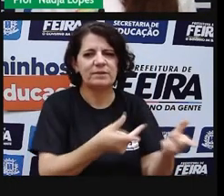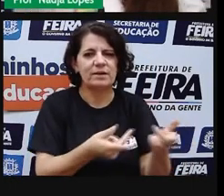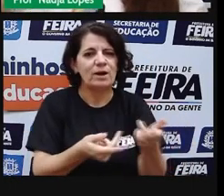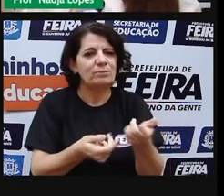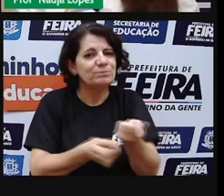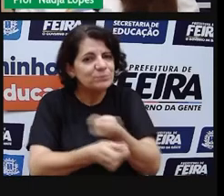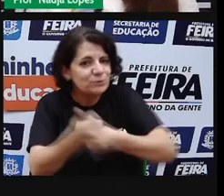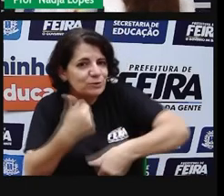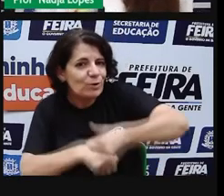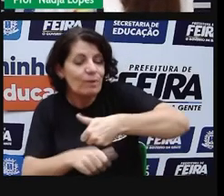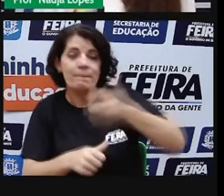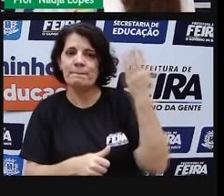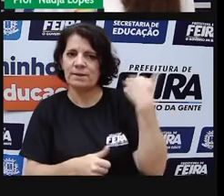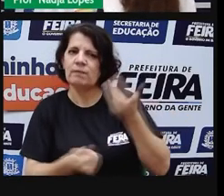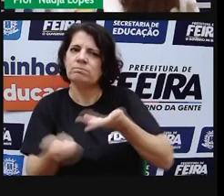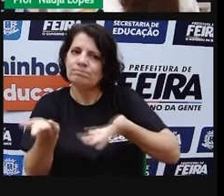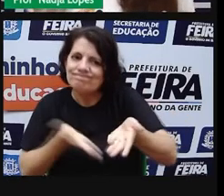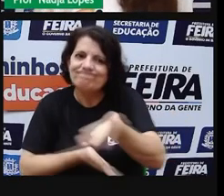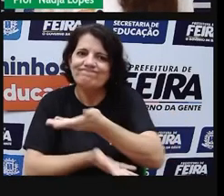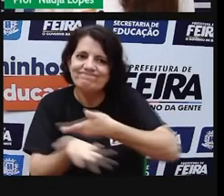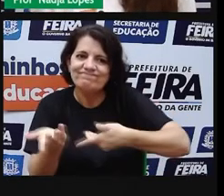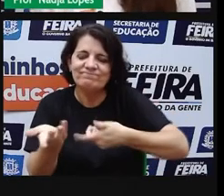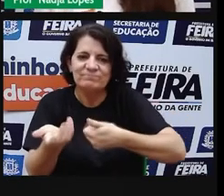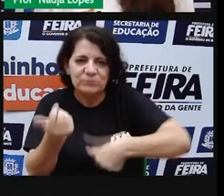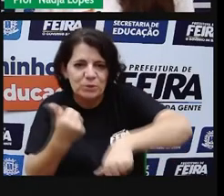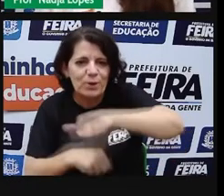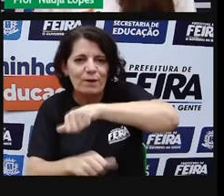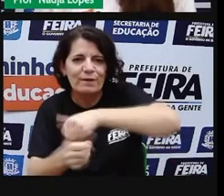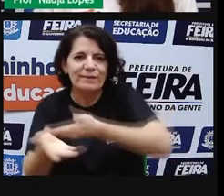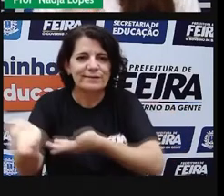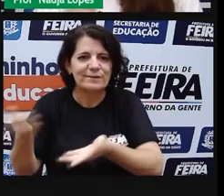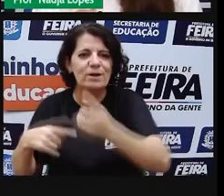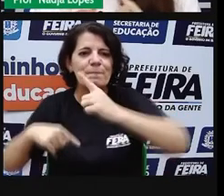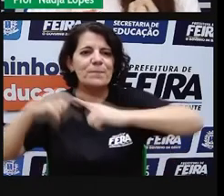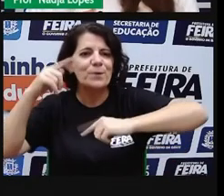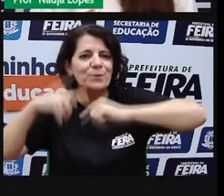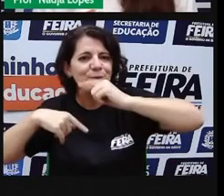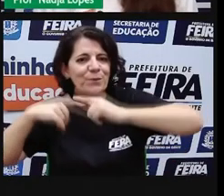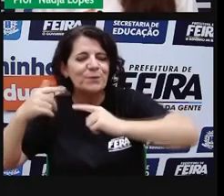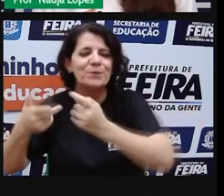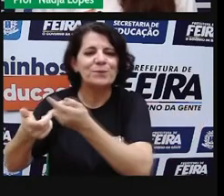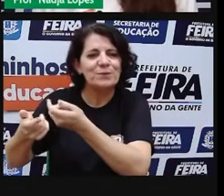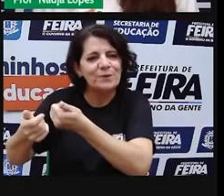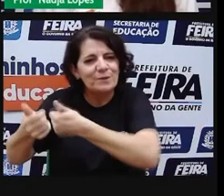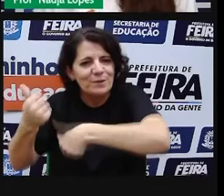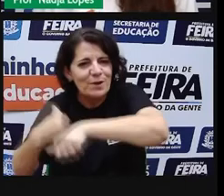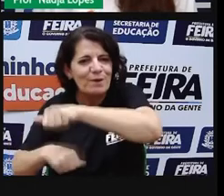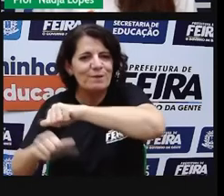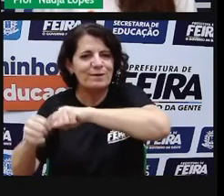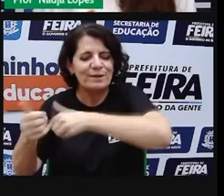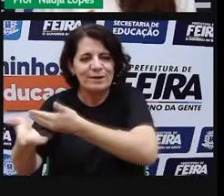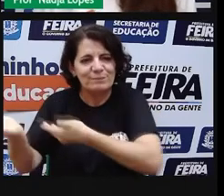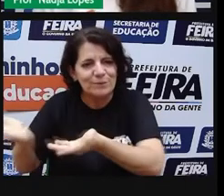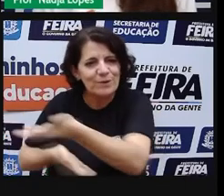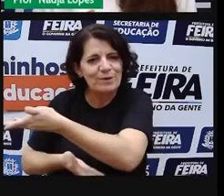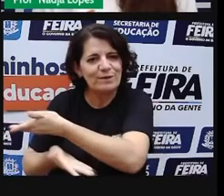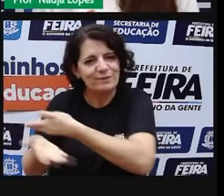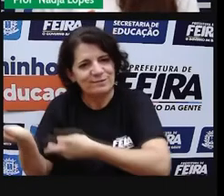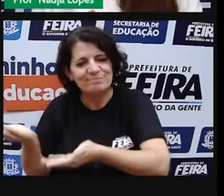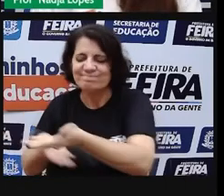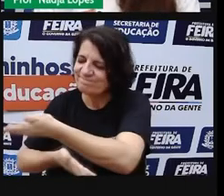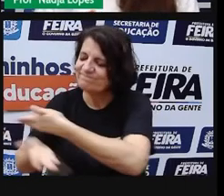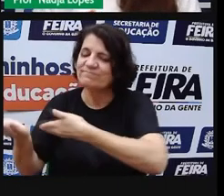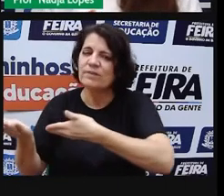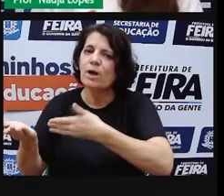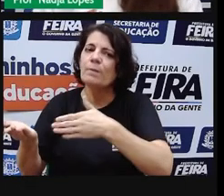eram, o comércio começou, a origem do comércio de Feira de Santana foi justamente troca, né, de produtos, e com